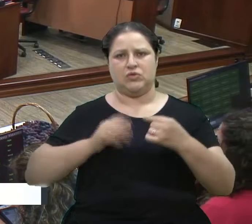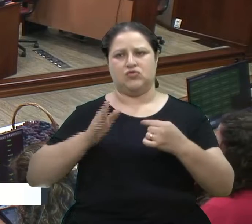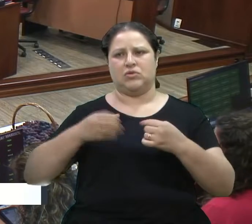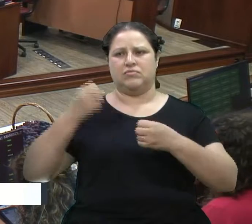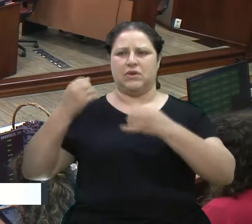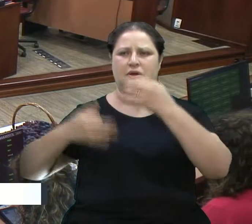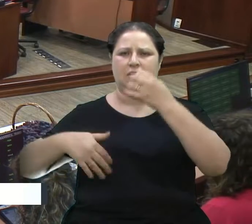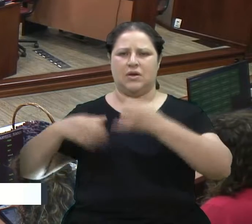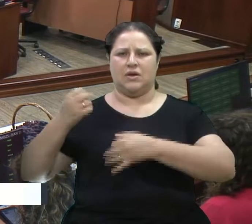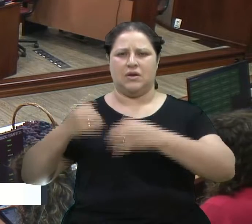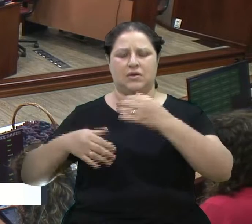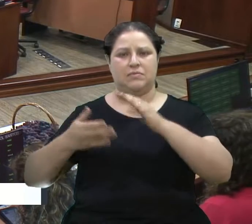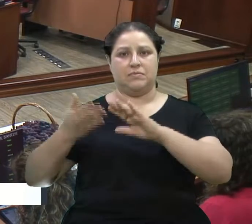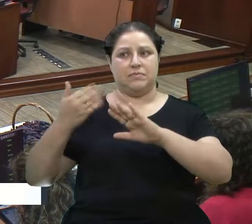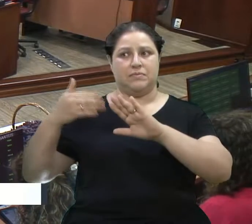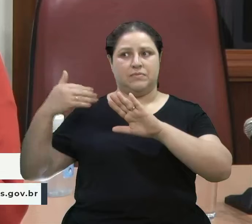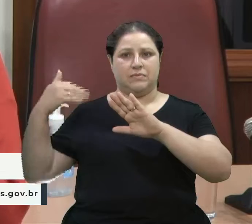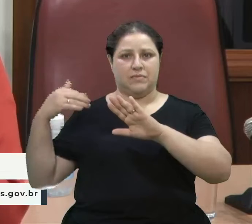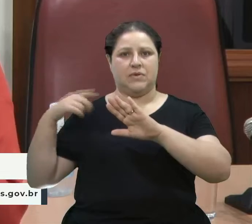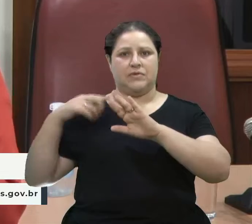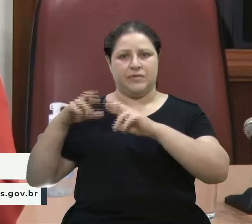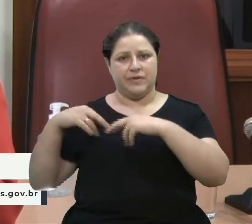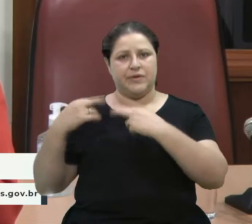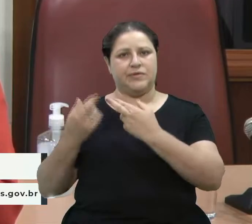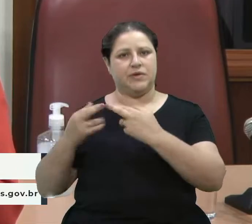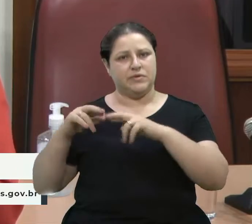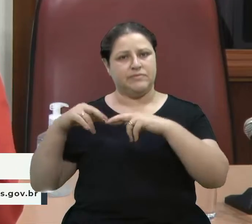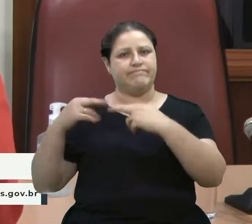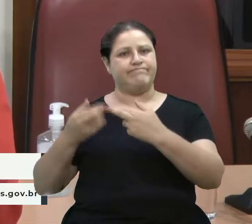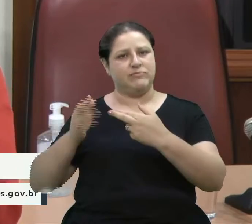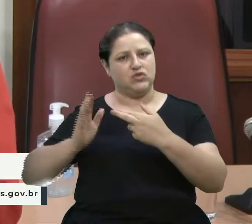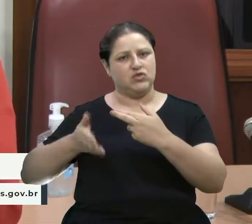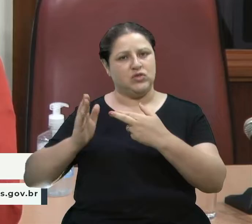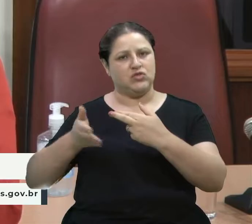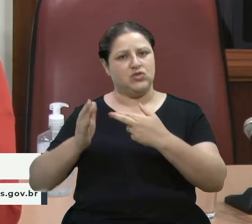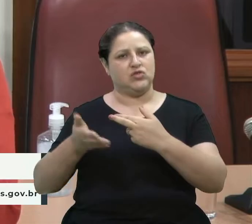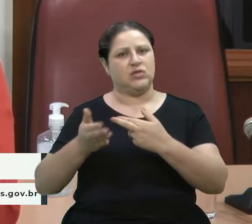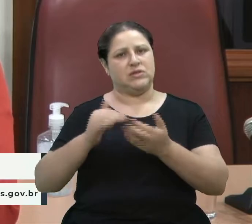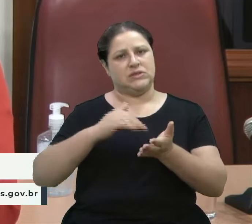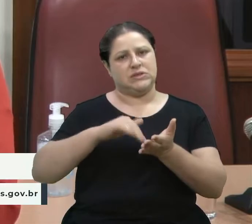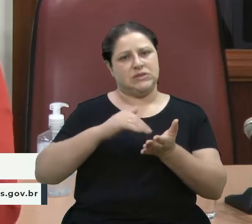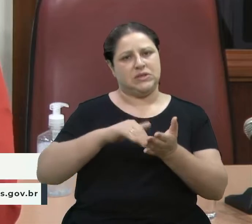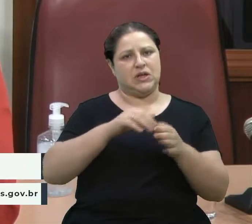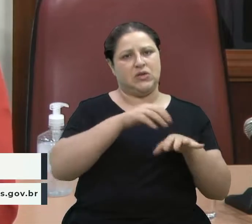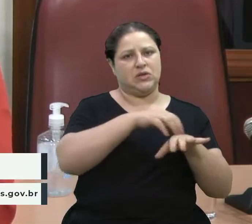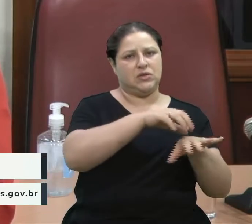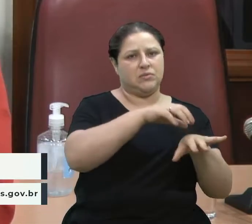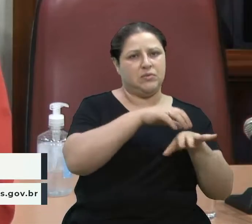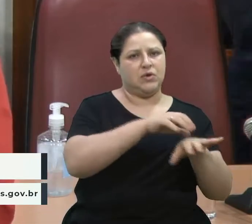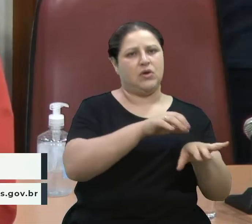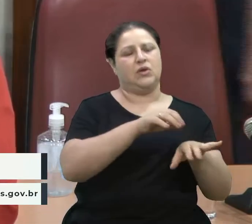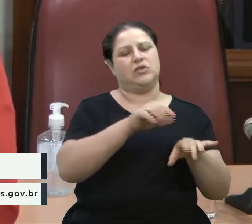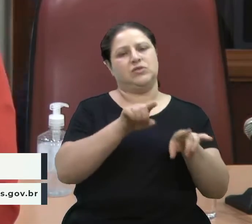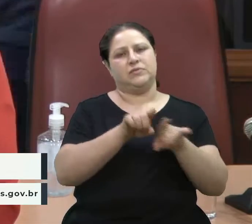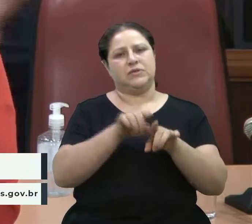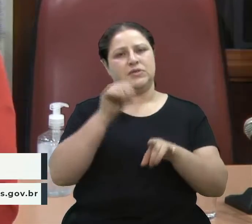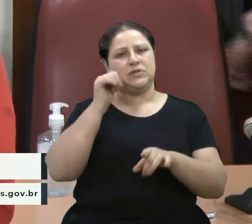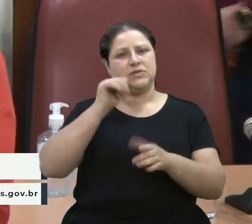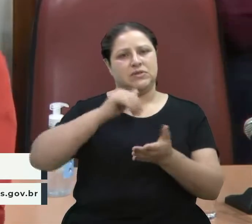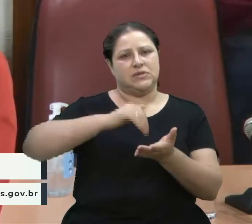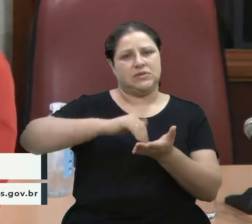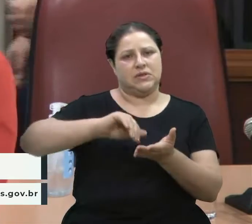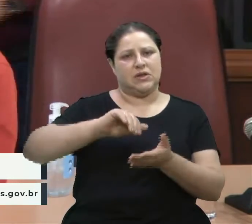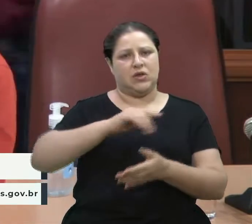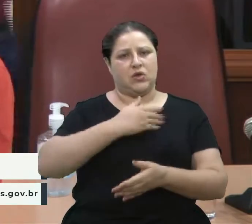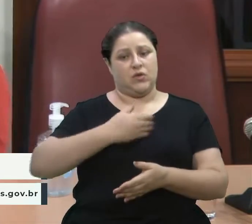anteriores, sobre as várias reuniões que já foram feitas com o secretário dos transportes, com a secretária de governo, e a